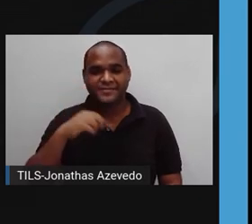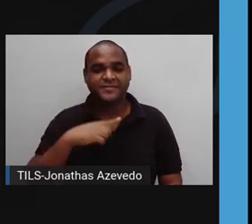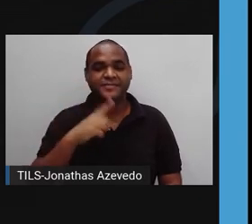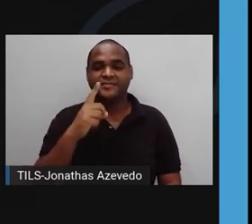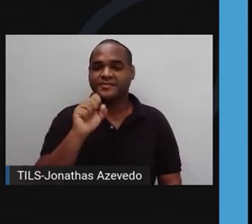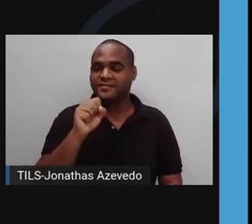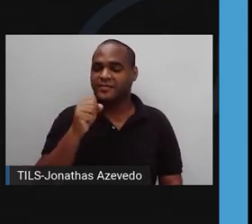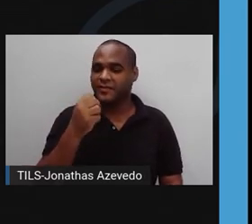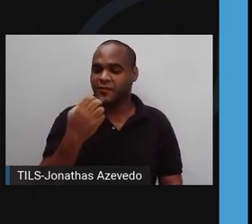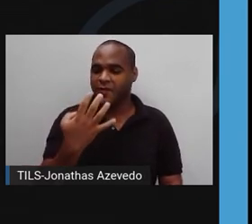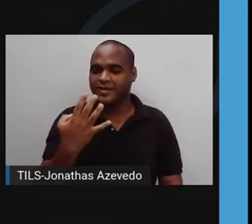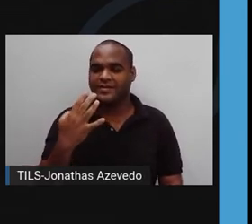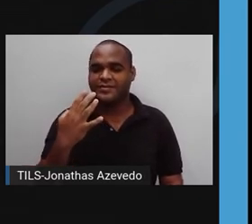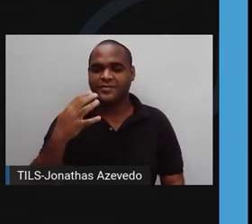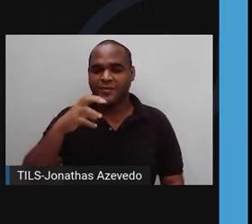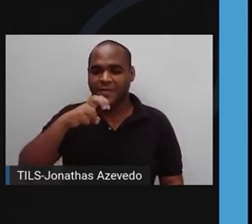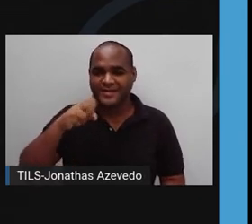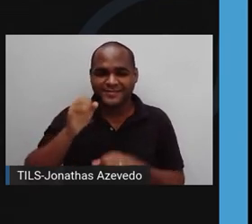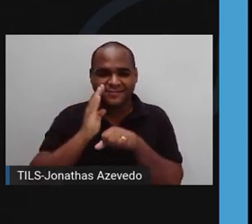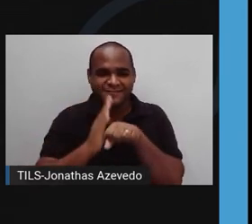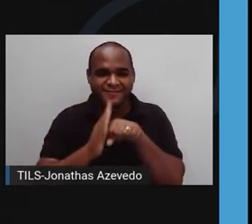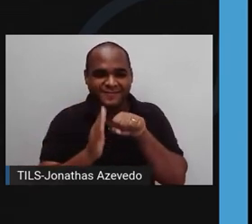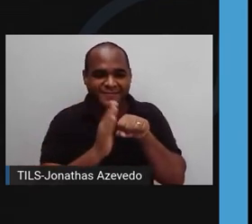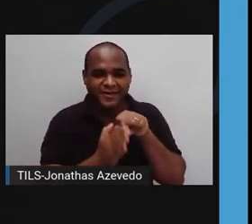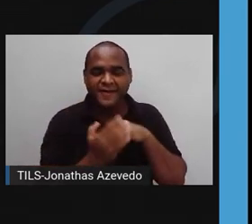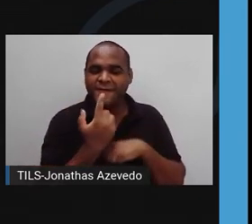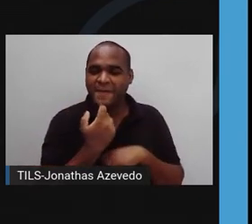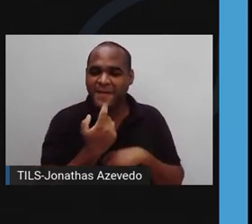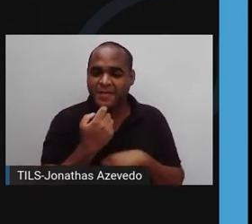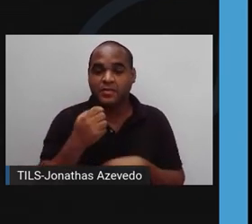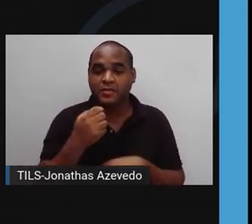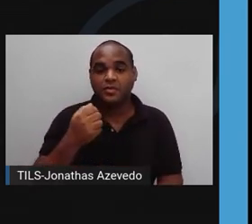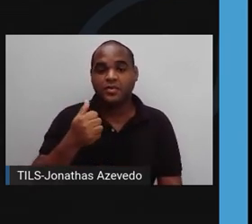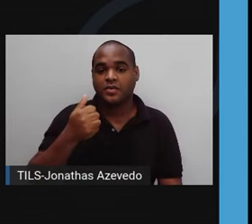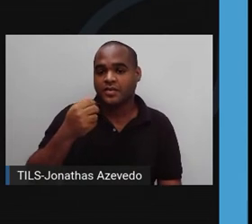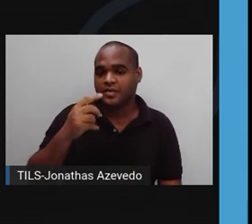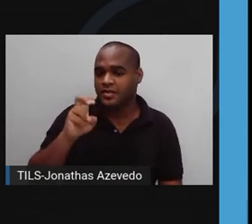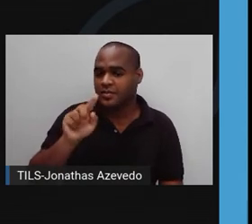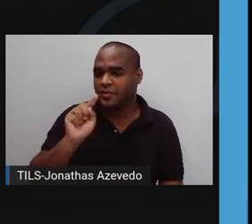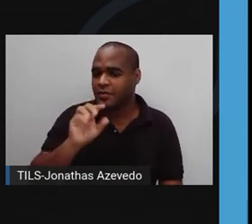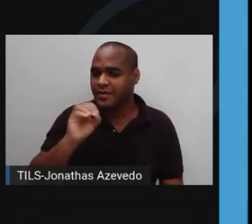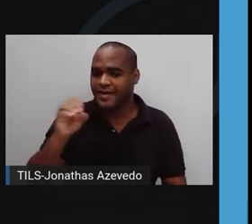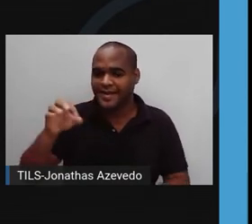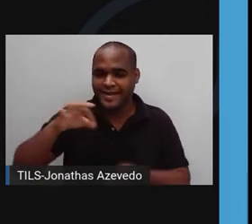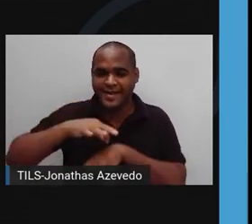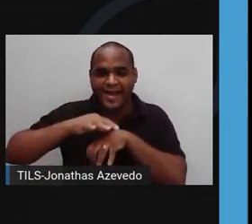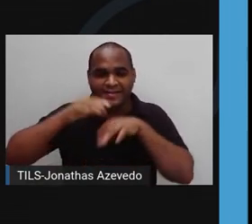184 litros para 1 quilo de tomate. E 15 mil litros para 1 quilo de carne de boi.